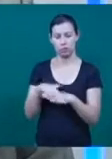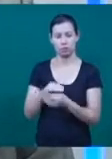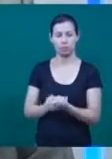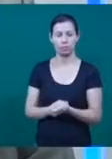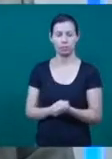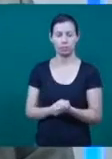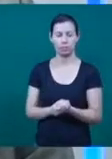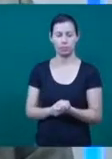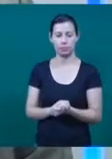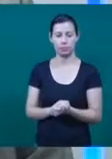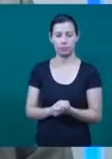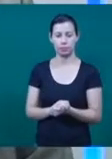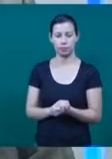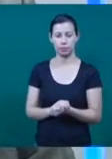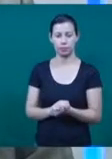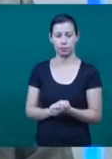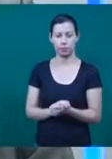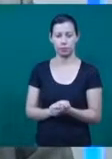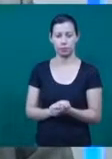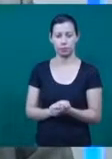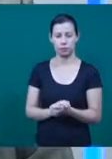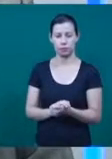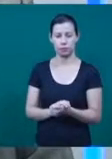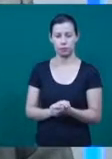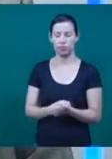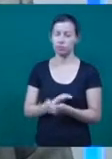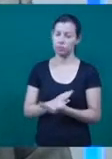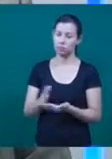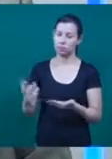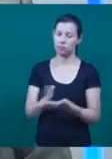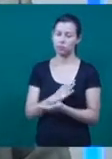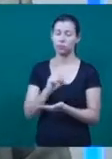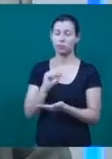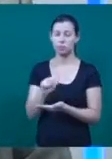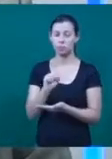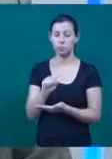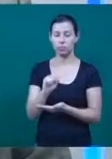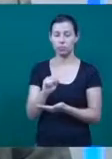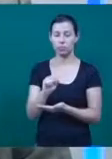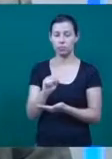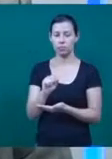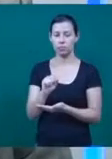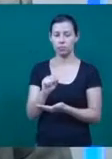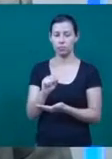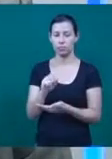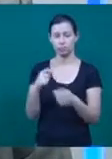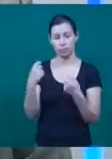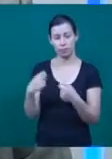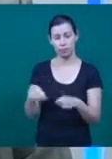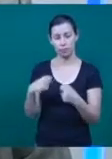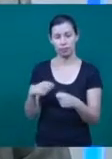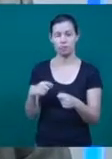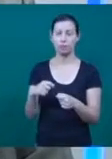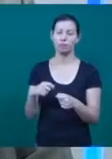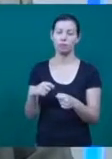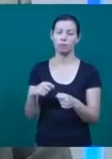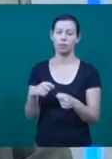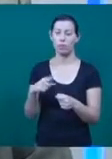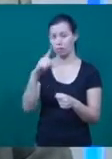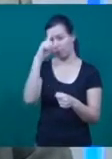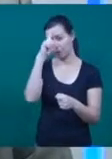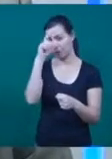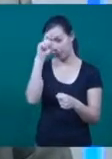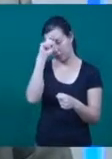até ter algumas situações que a paciente pode ser necessária até uma